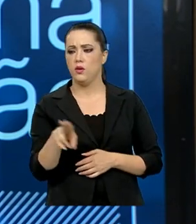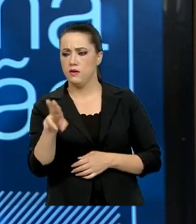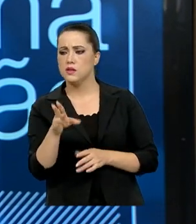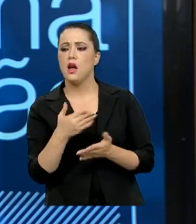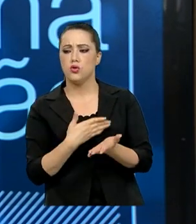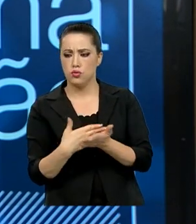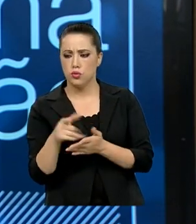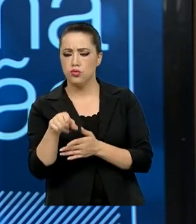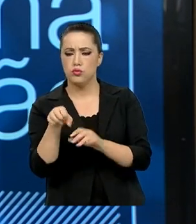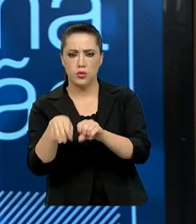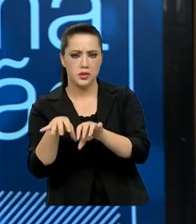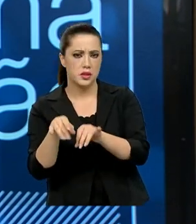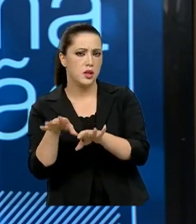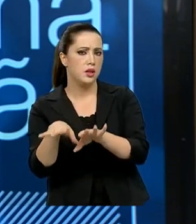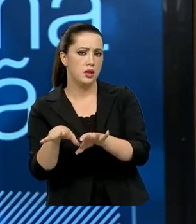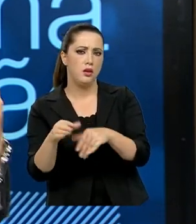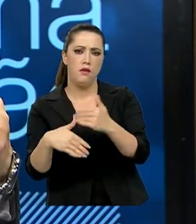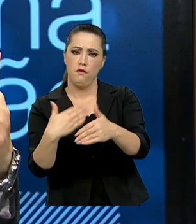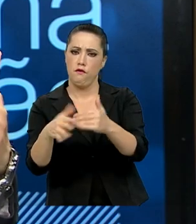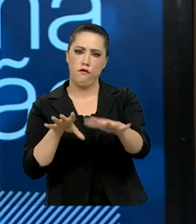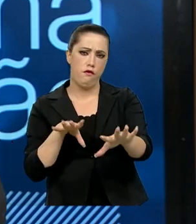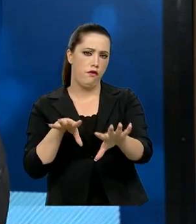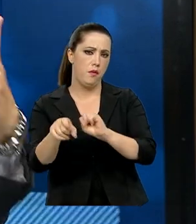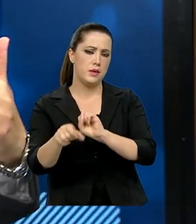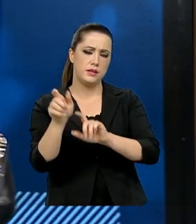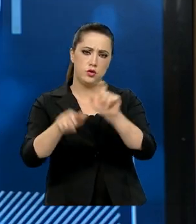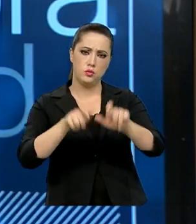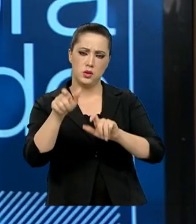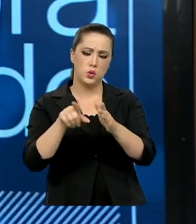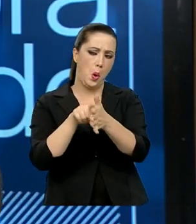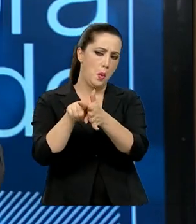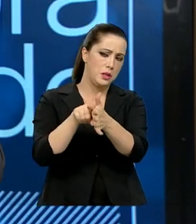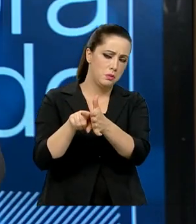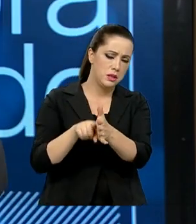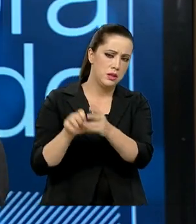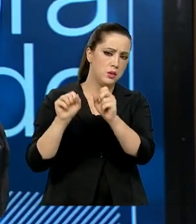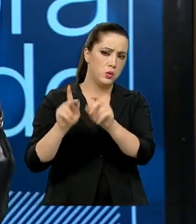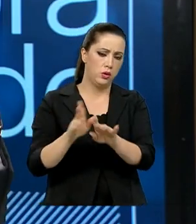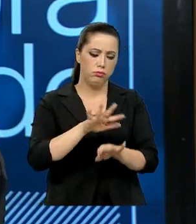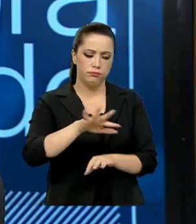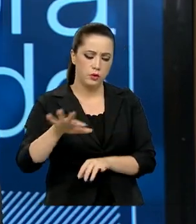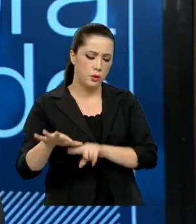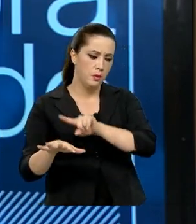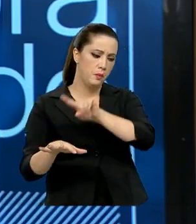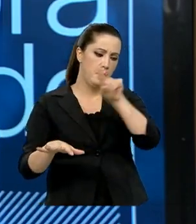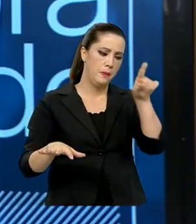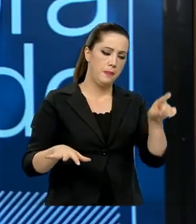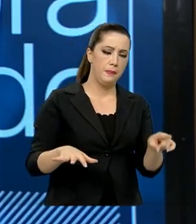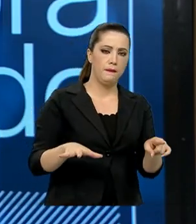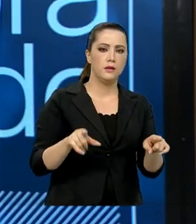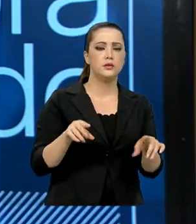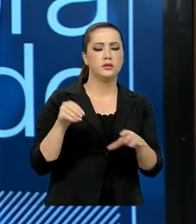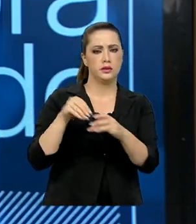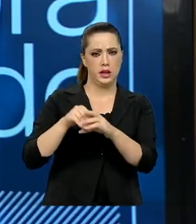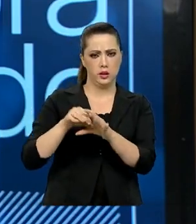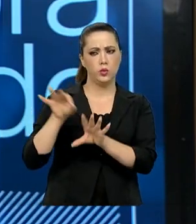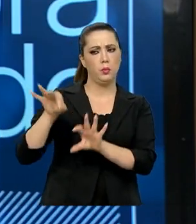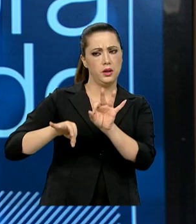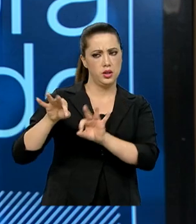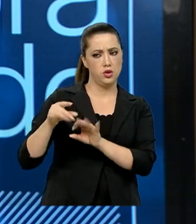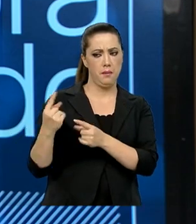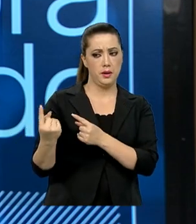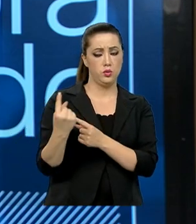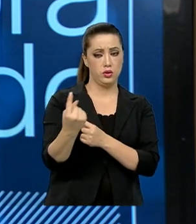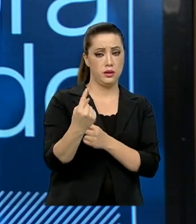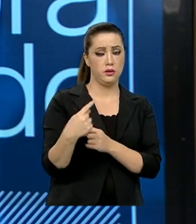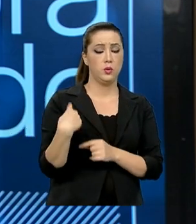que é a formação de pessoas, e pesquisa atrelada à formação de pessoas, em termos institucionais, dentro do planejamento de cada instituição,